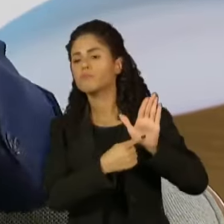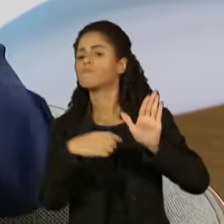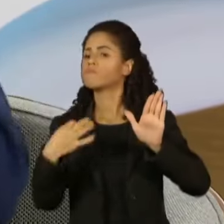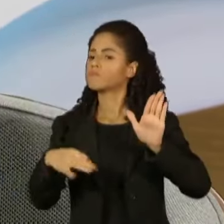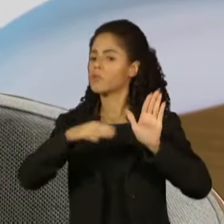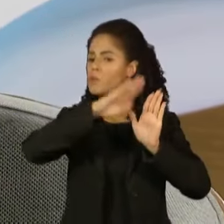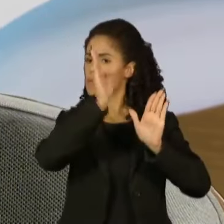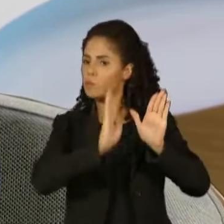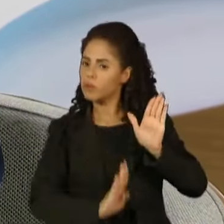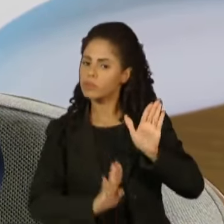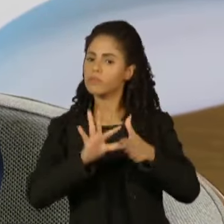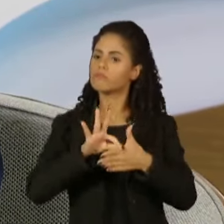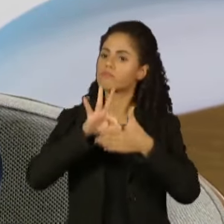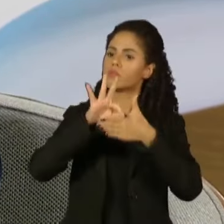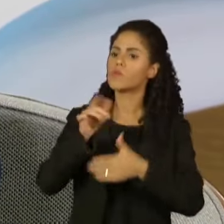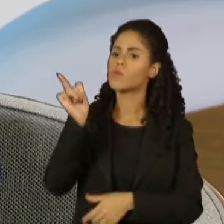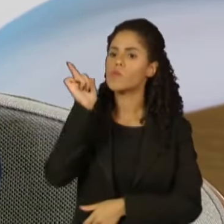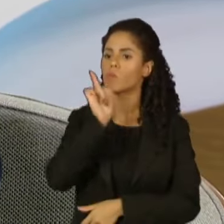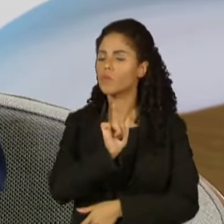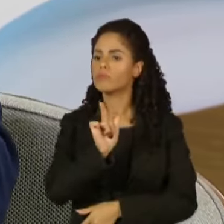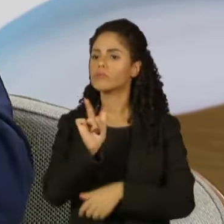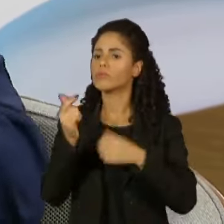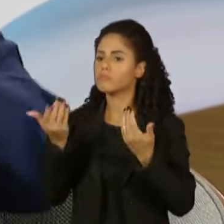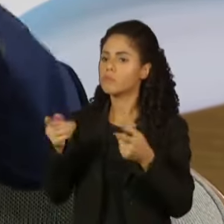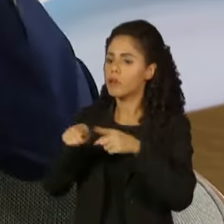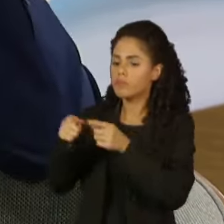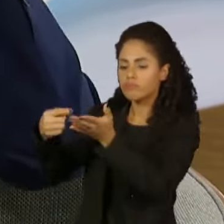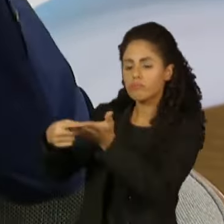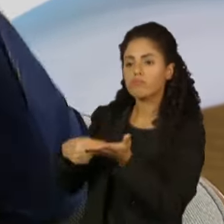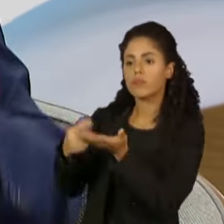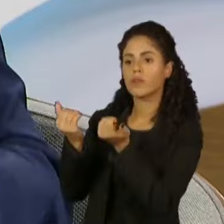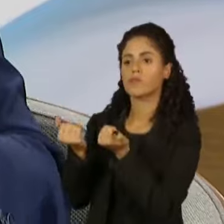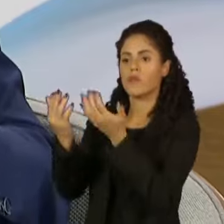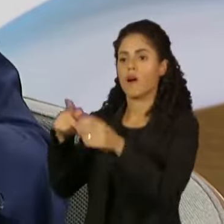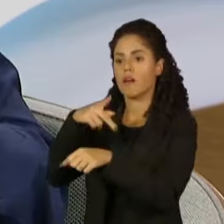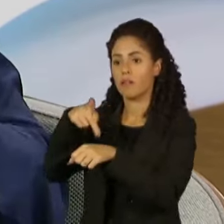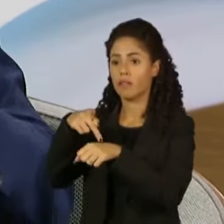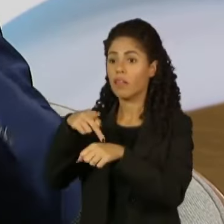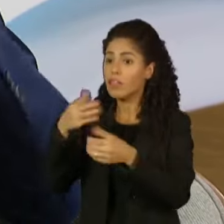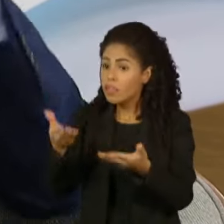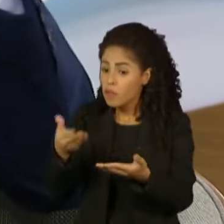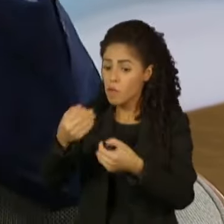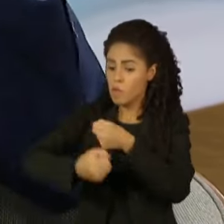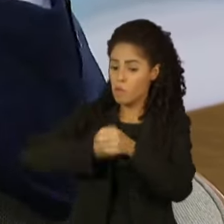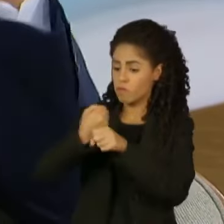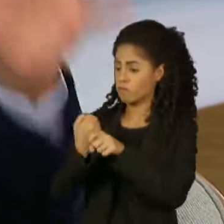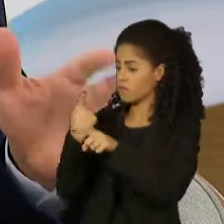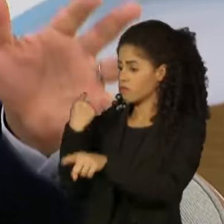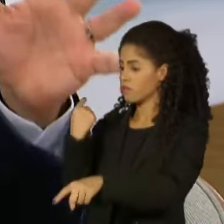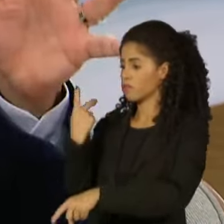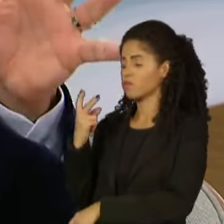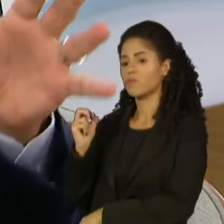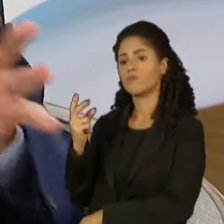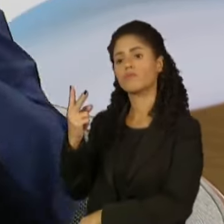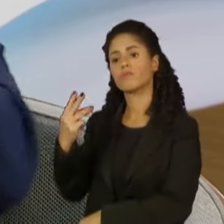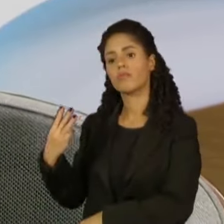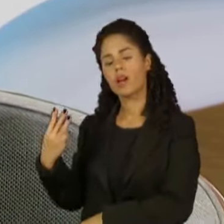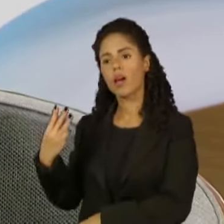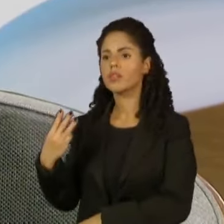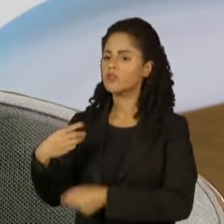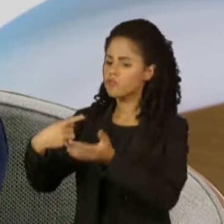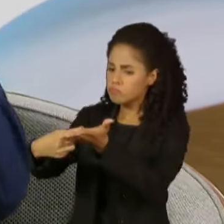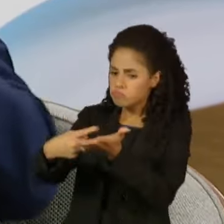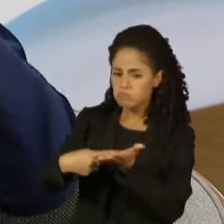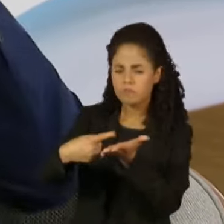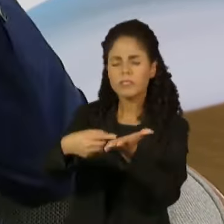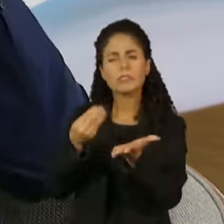reposicionamento do Brasil no cenário internacional. Então, durante o ano passado inteiro, o governo, o executivo e